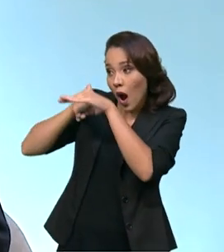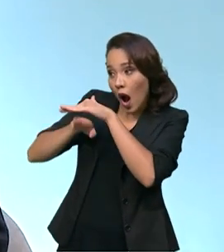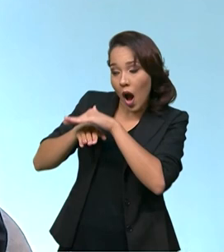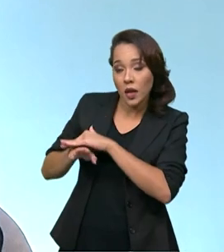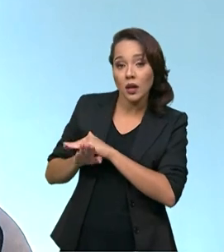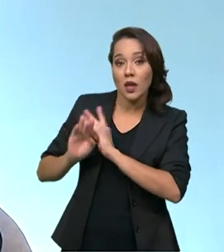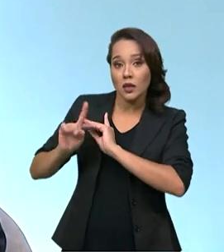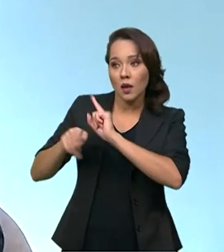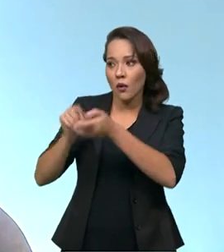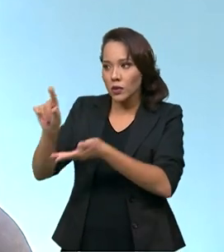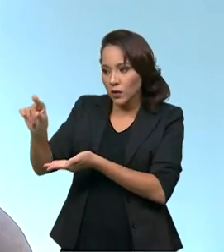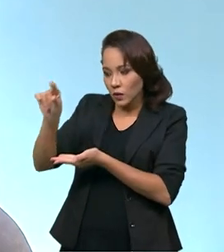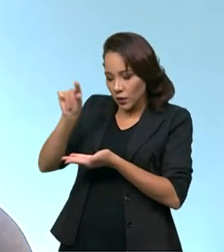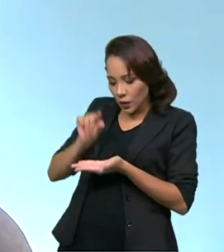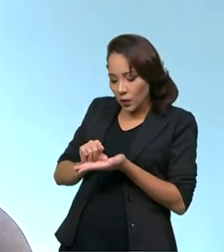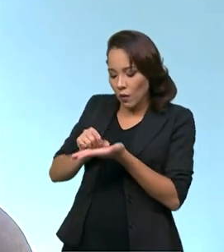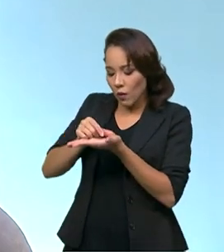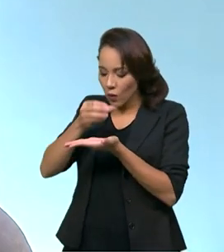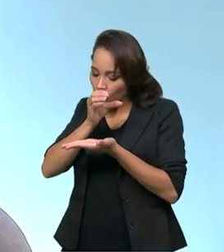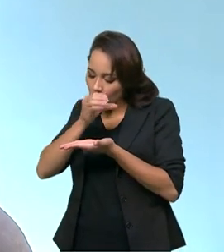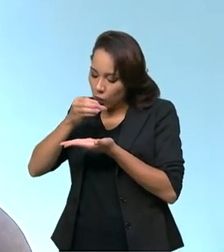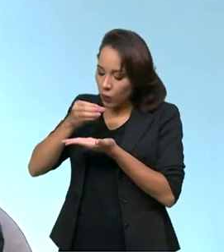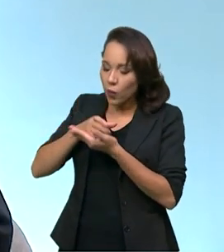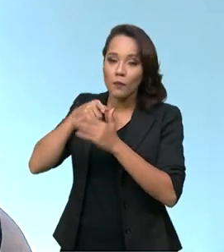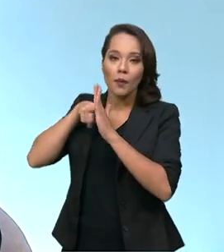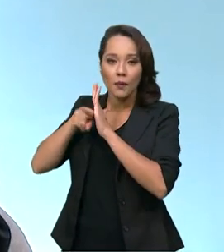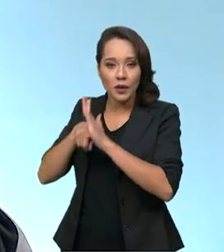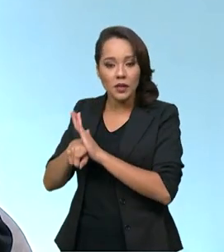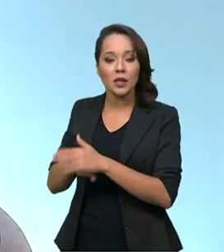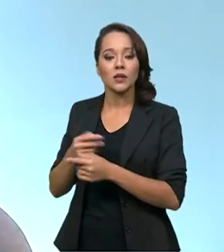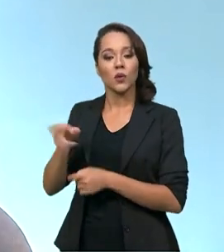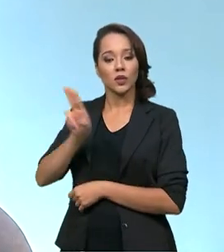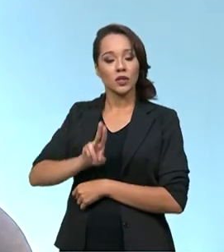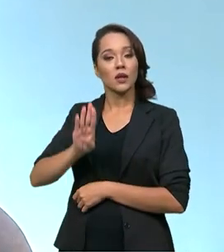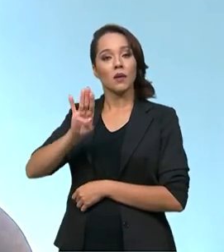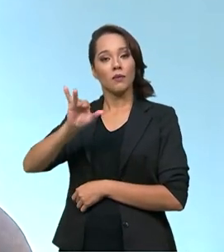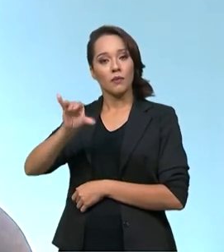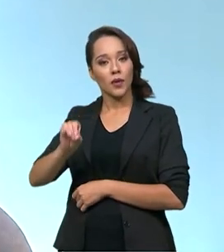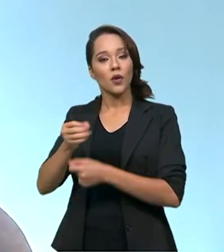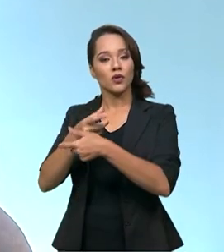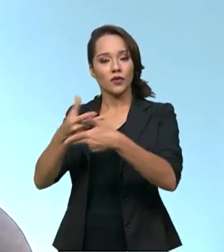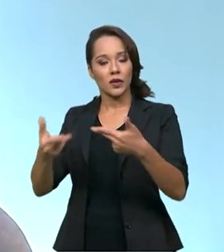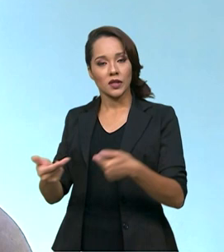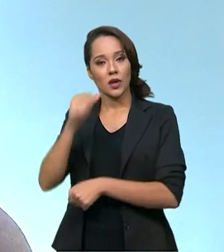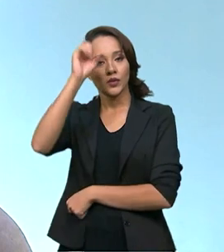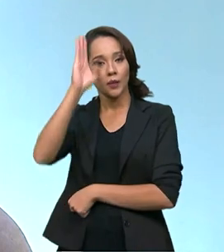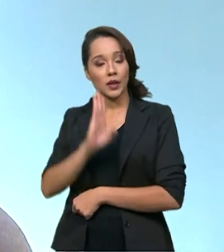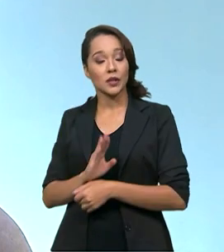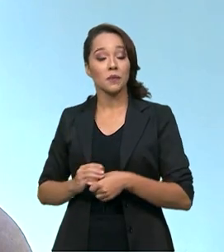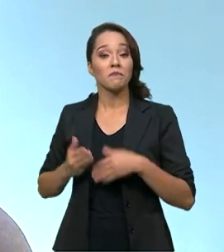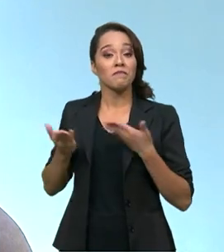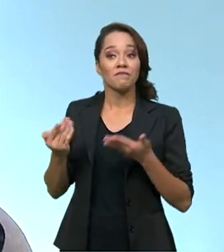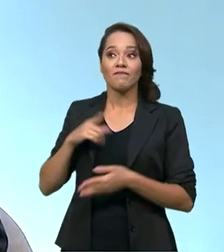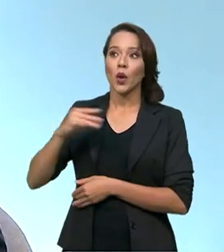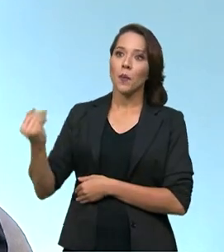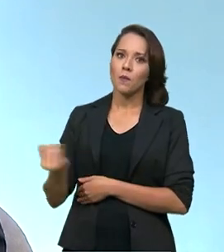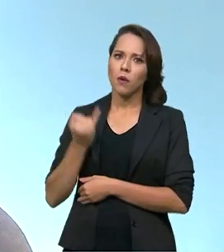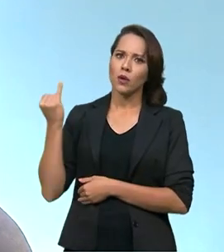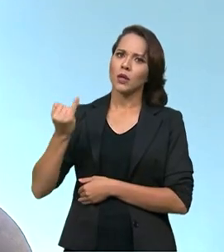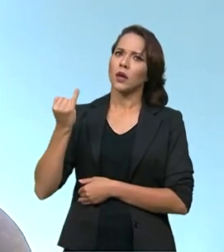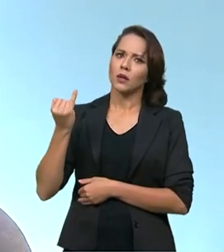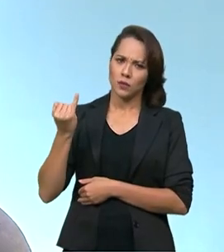depois utilizados para a pesquisa, utilizando a grande biodiversidade brasileira. E isso teve uma importância